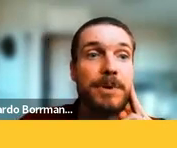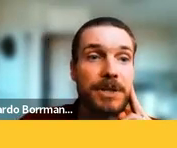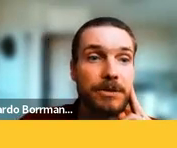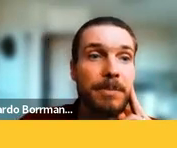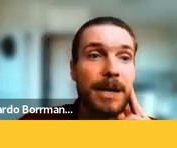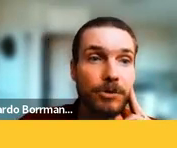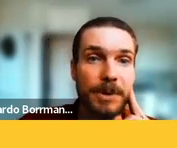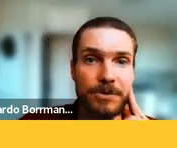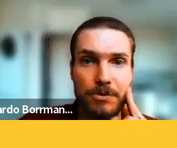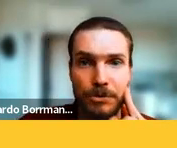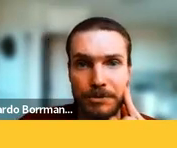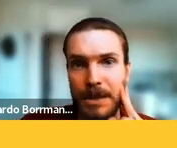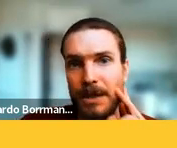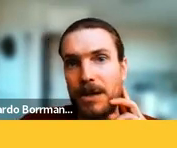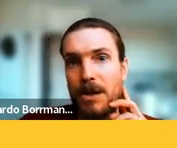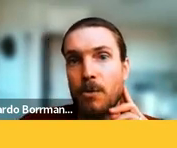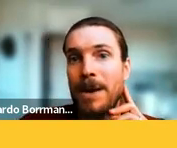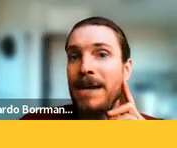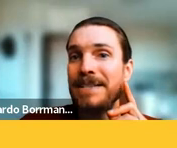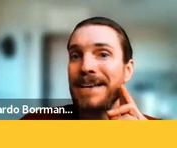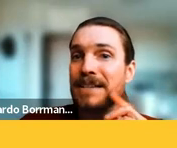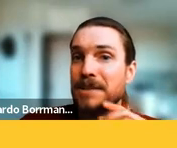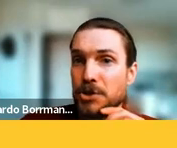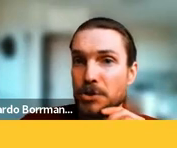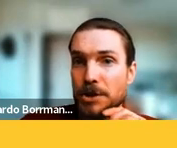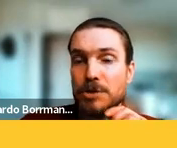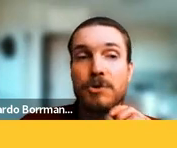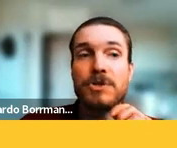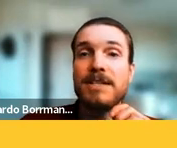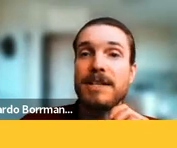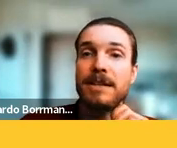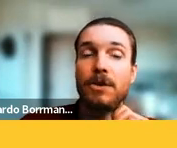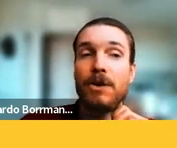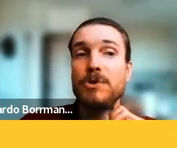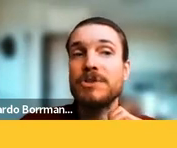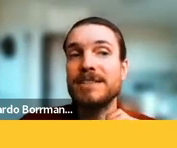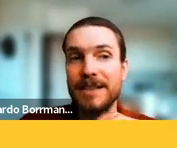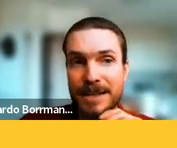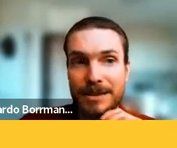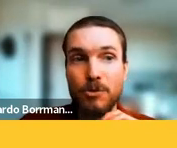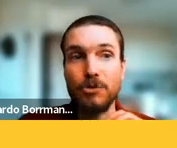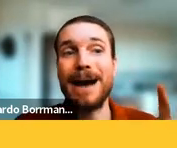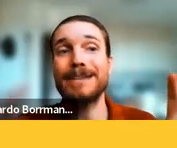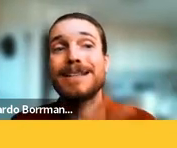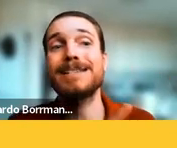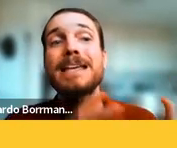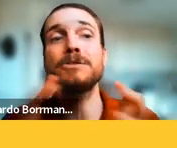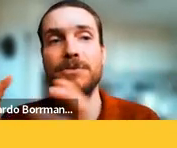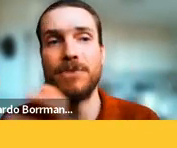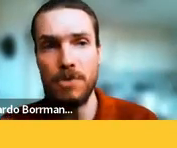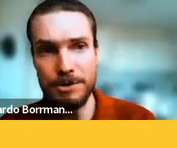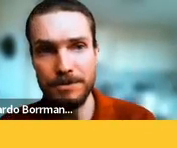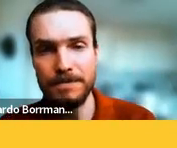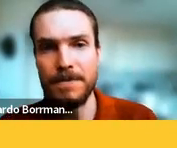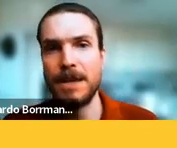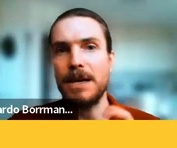leituras preferidas do Imperador Pedro II. Uma análise das edições de 1869 e 1870, quando o Barreto está saindo